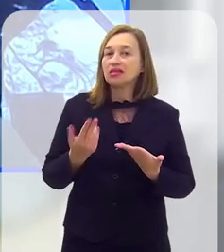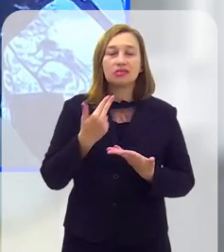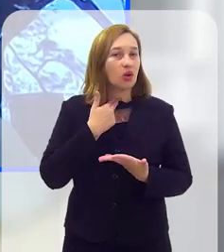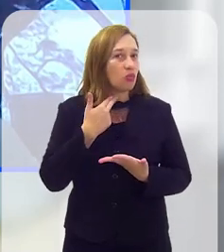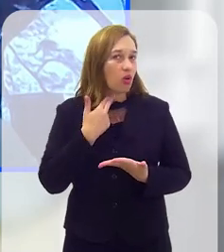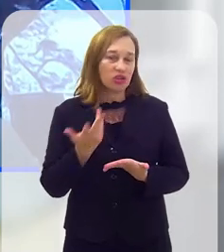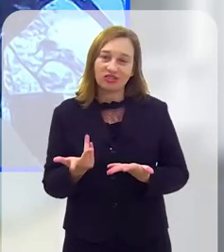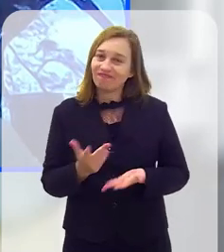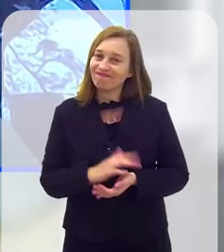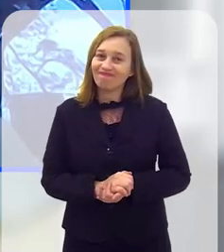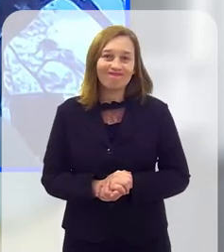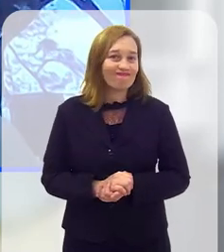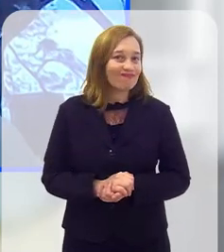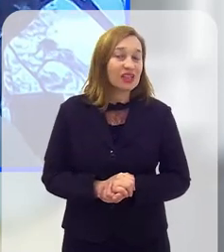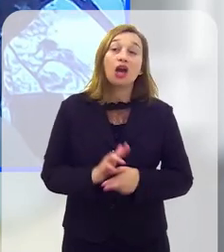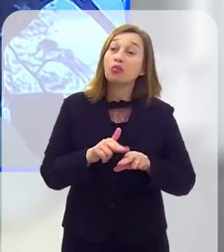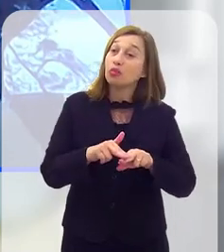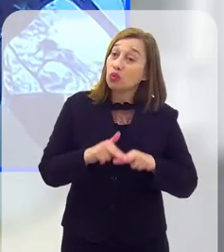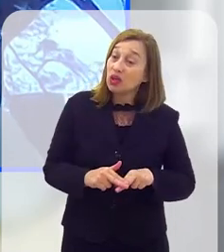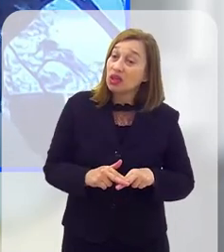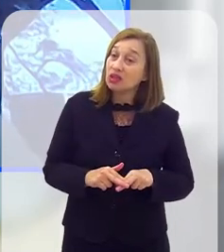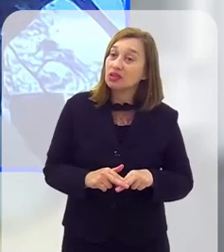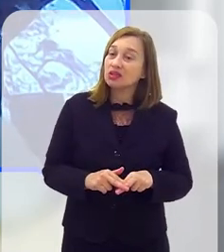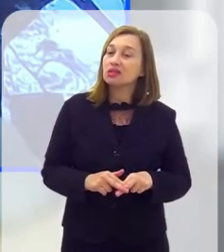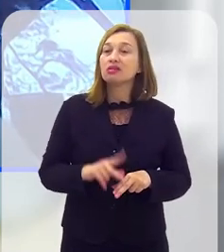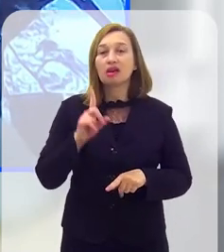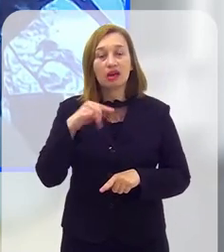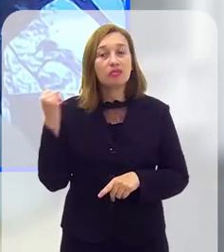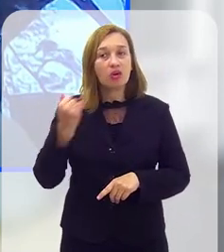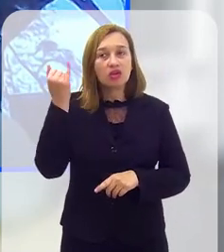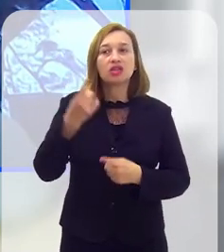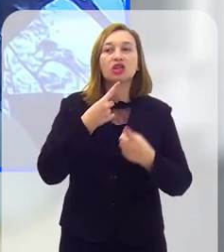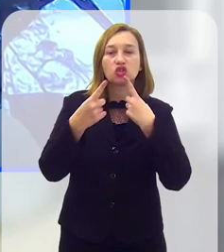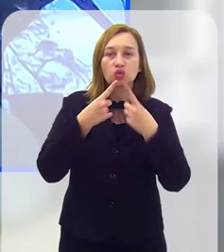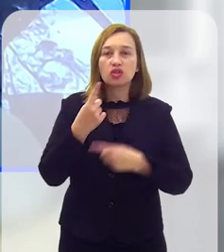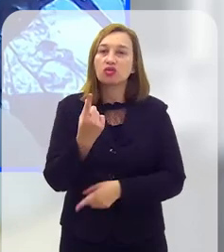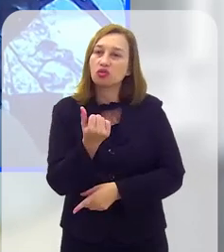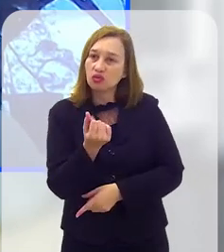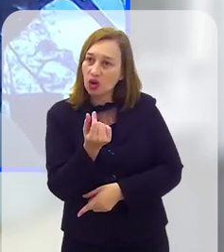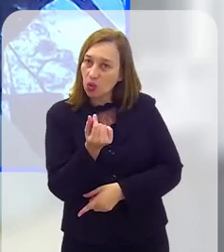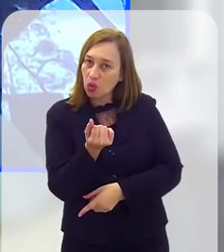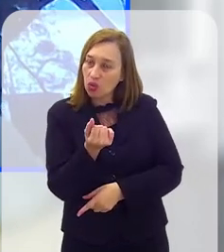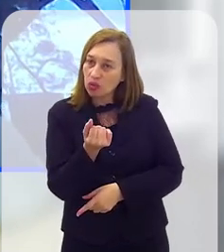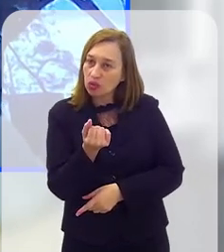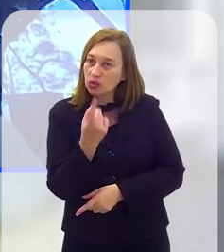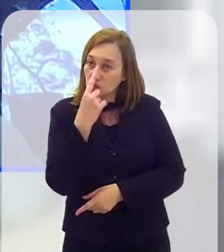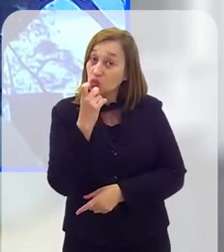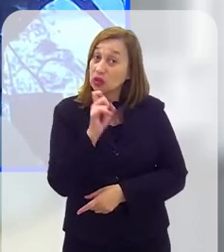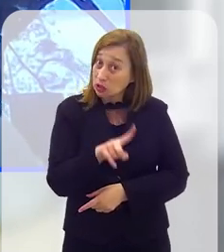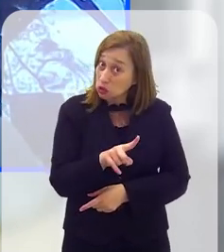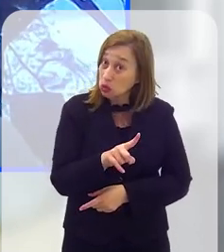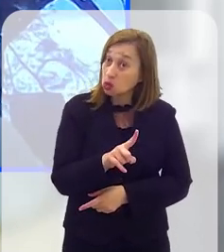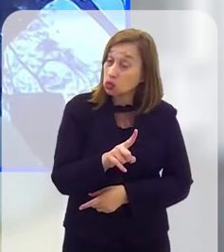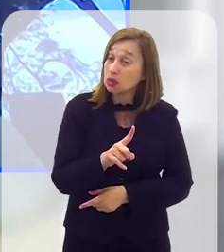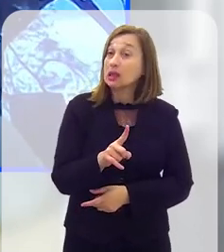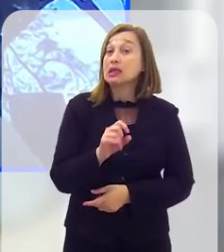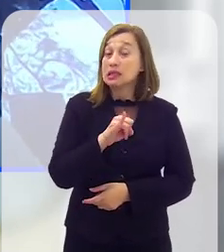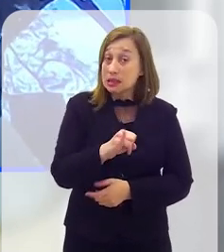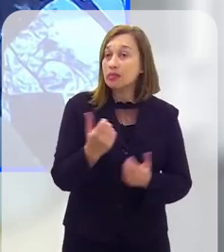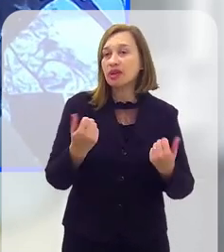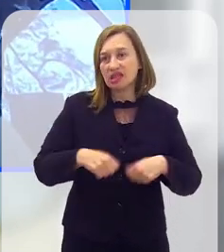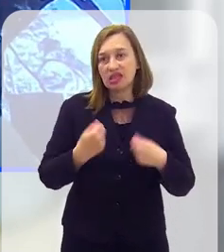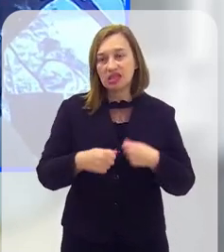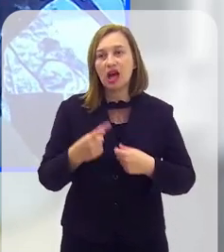situações políticas, e algo que não pode ficar. Por isso que eu considero tão importante a discussão tarifária, o modelo